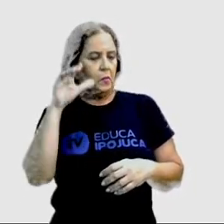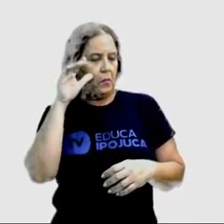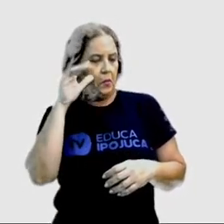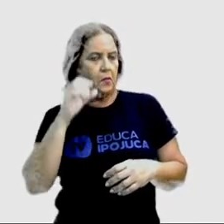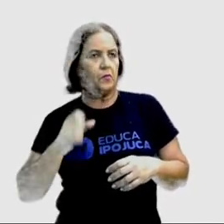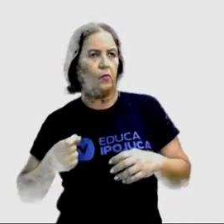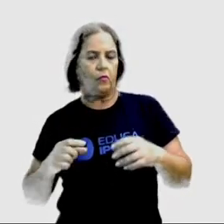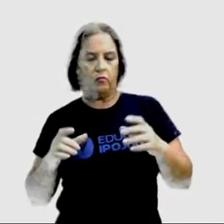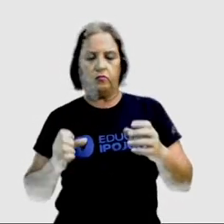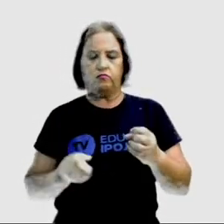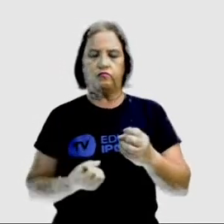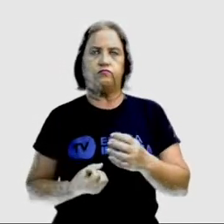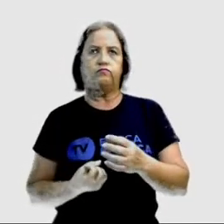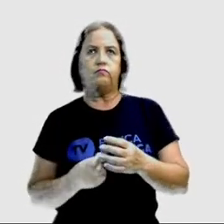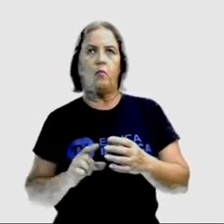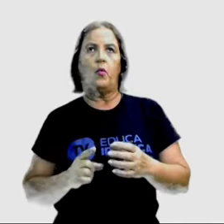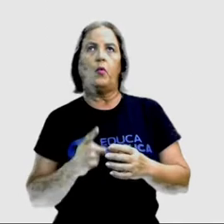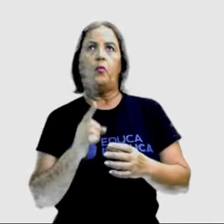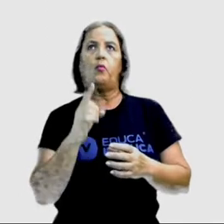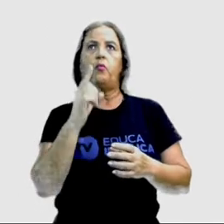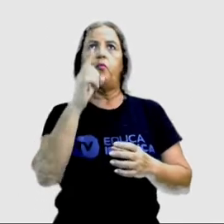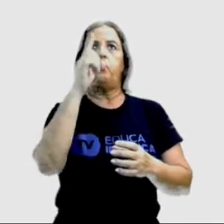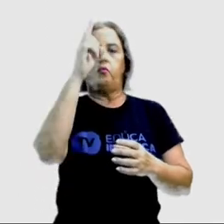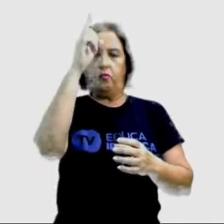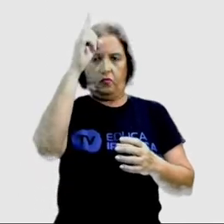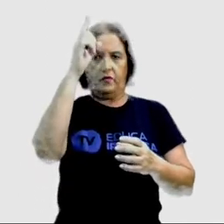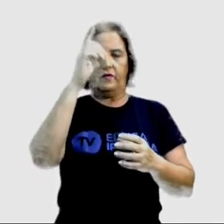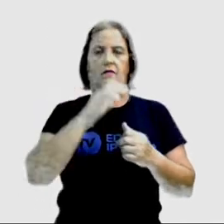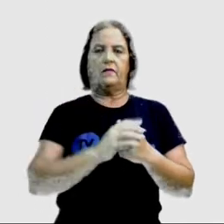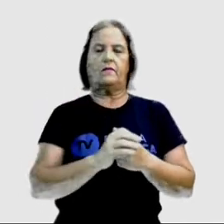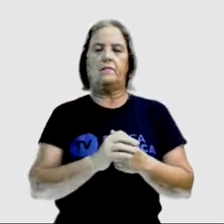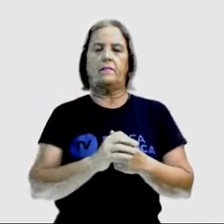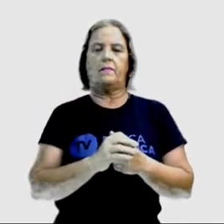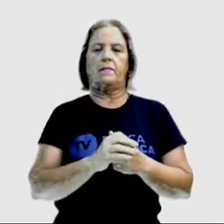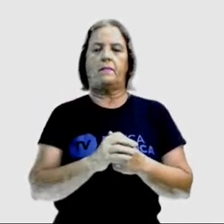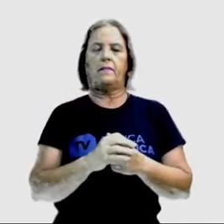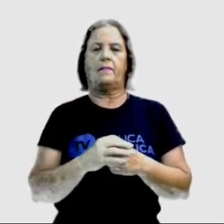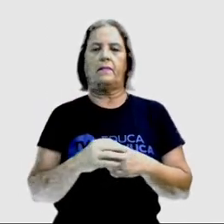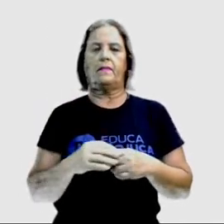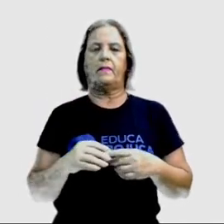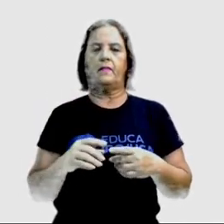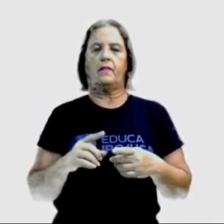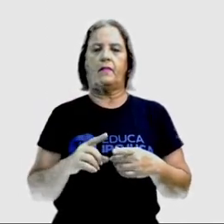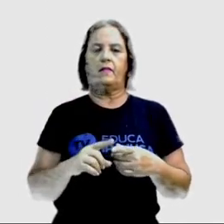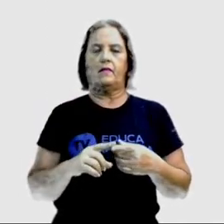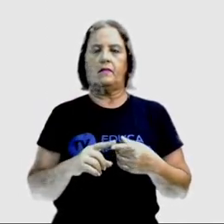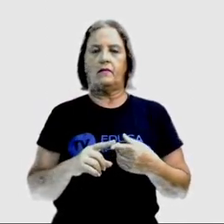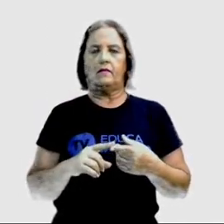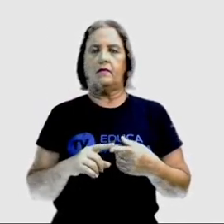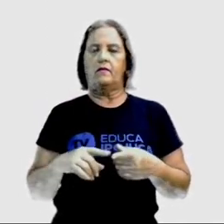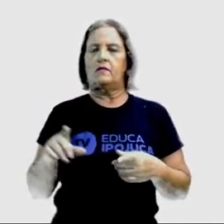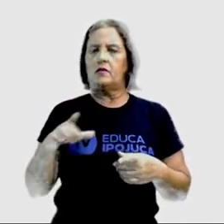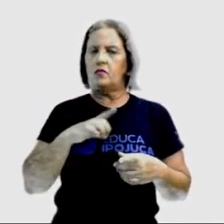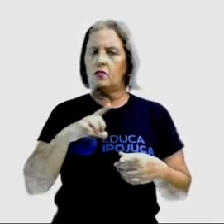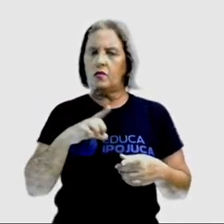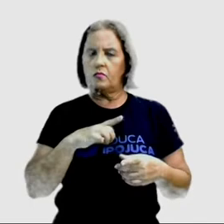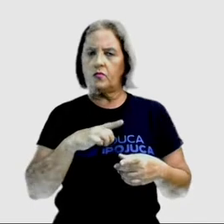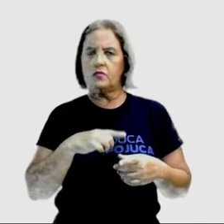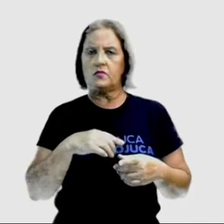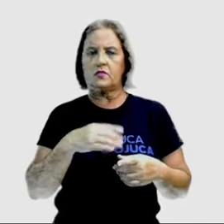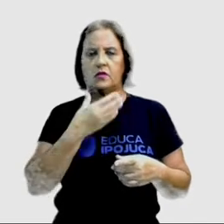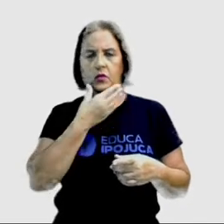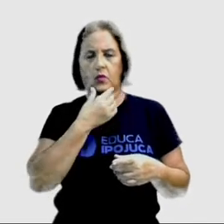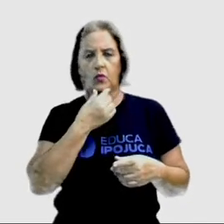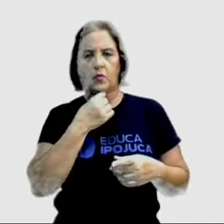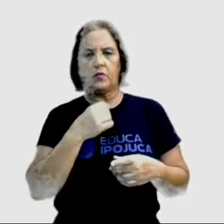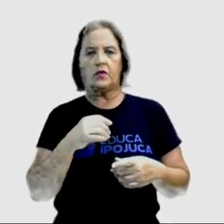Rockets. Tem até uma música muito bonita de Alton John que se chama Rocket Man. É o homem foguete. Escutem aí depois. Nós